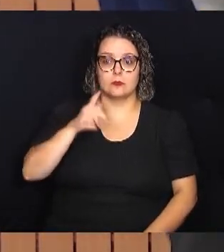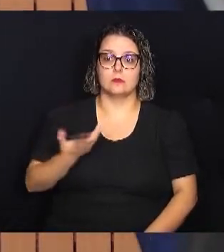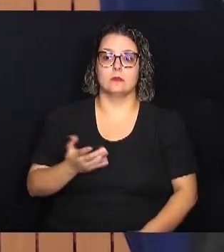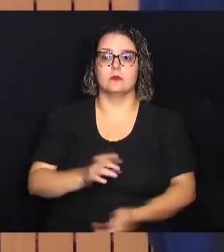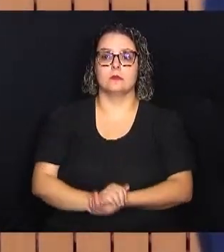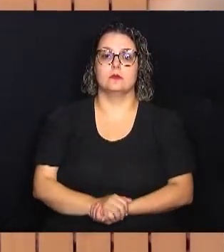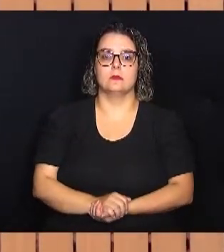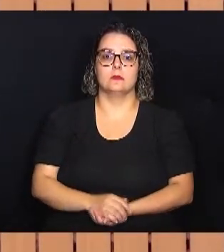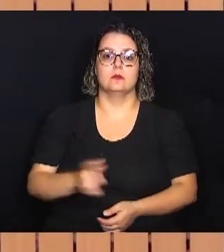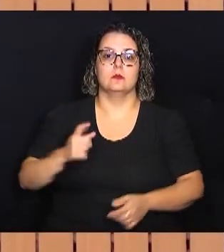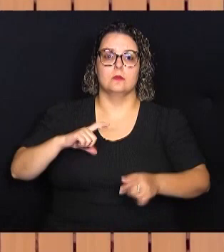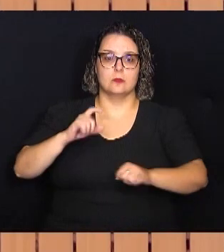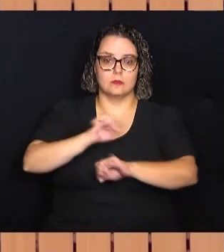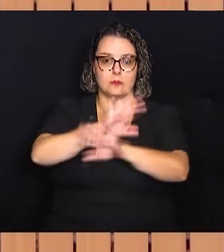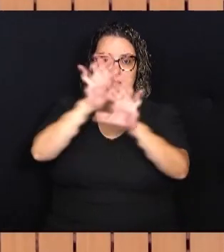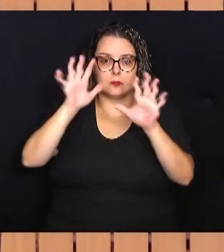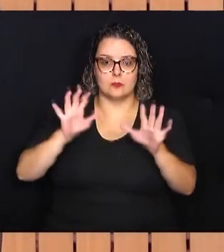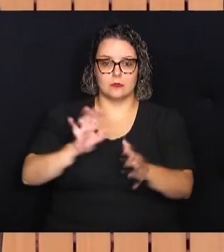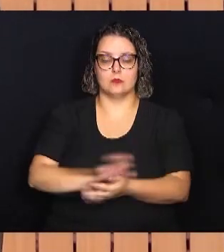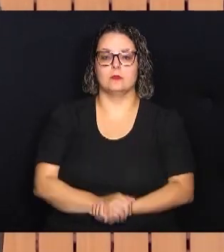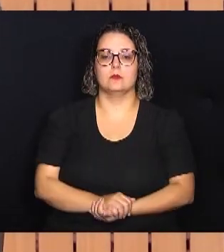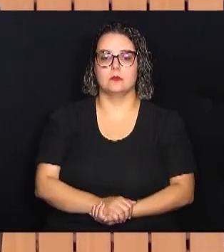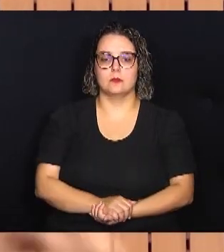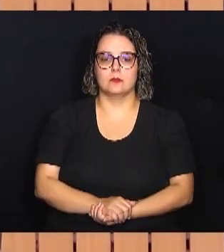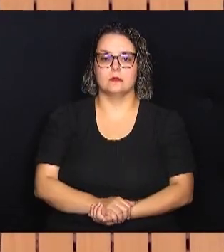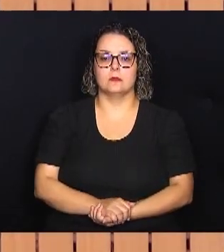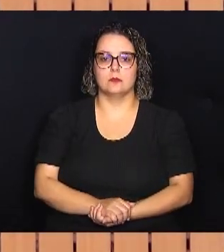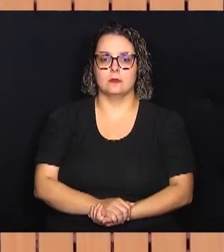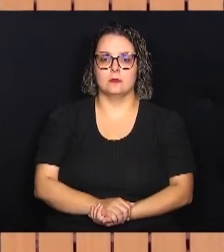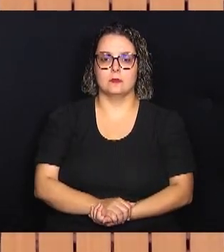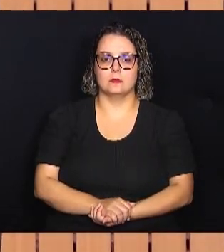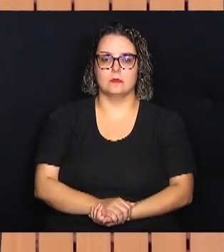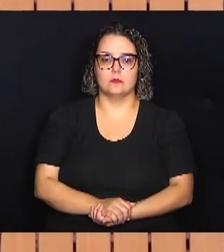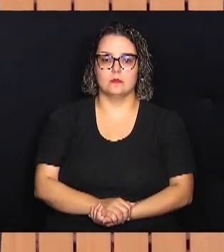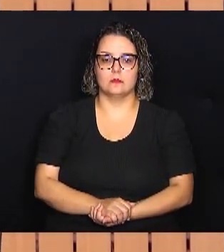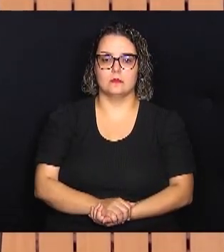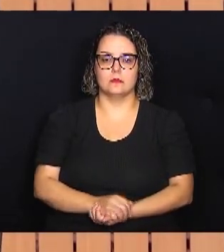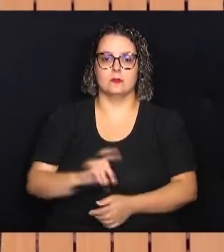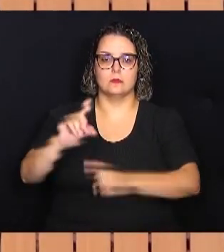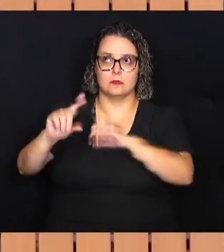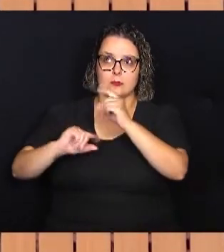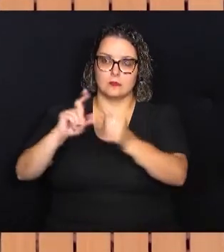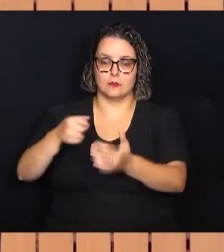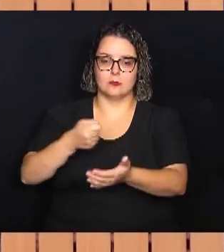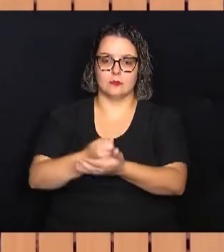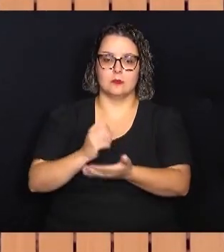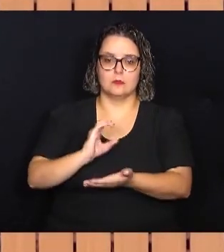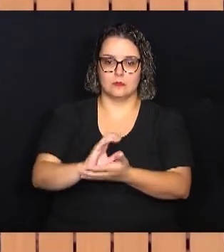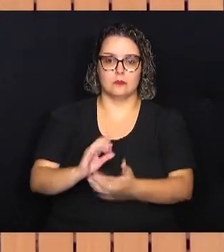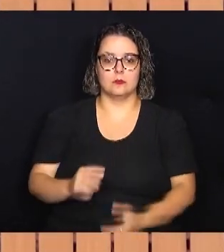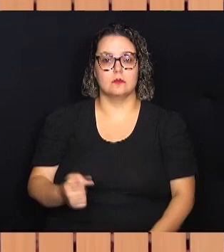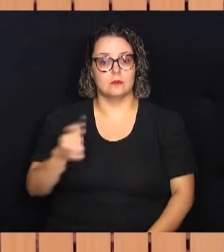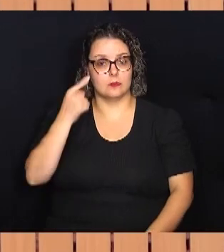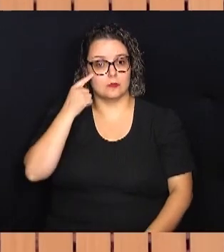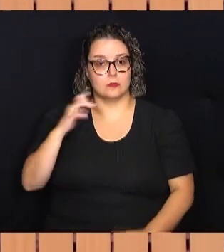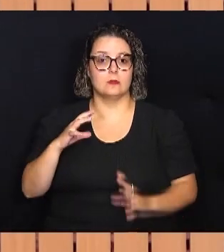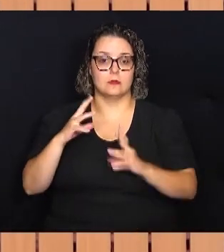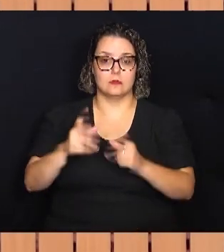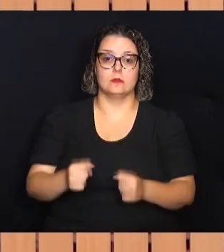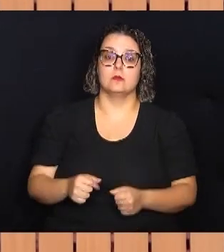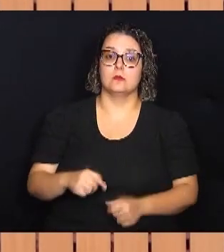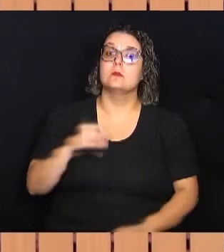transparência nas emendas de um modo geral. Acho que foi uma experiência muito, muito